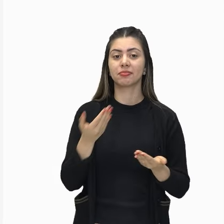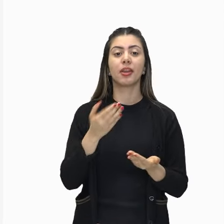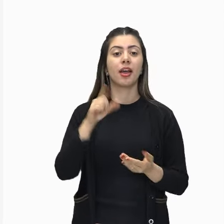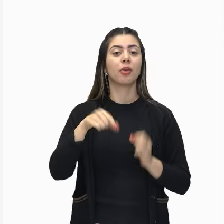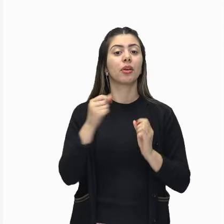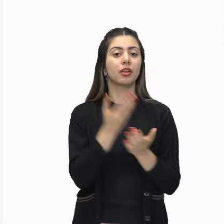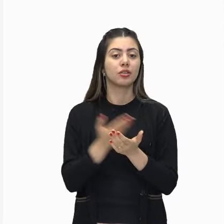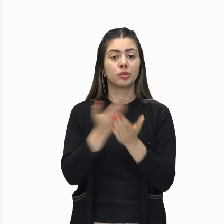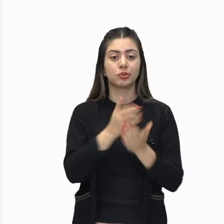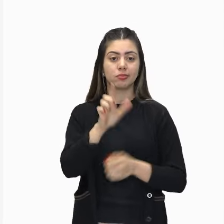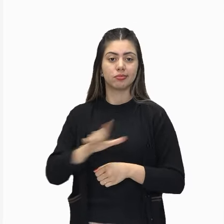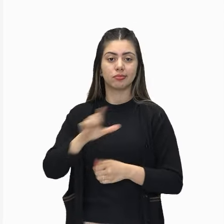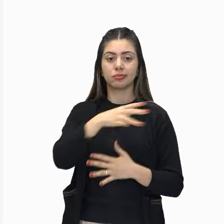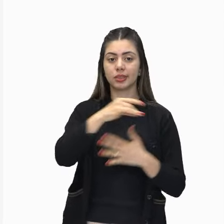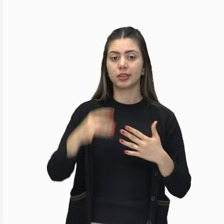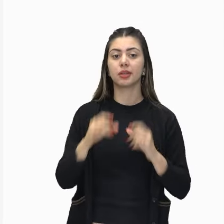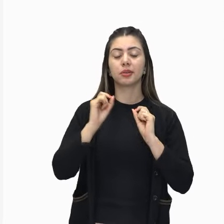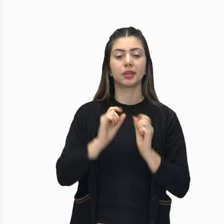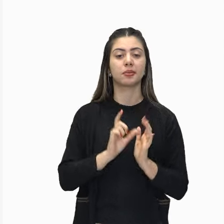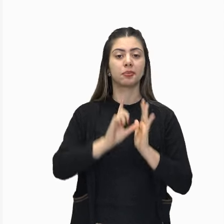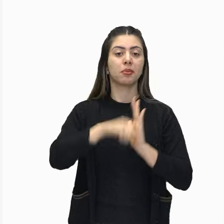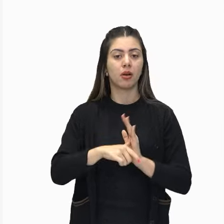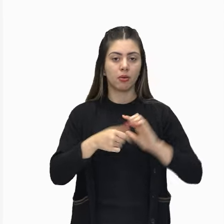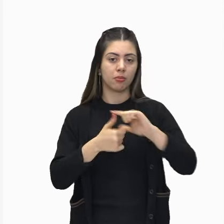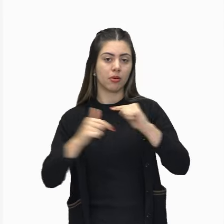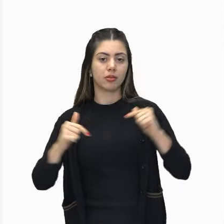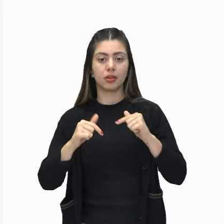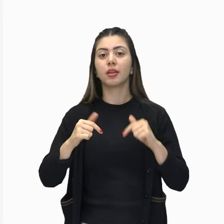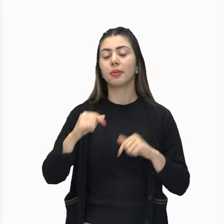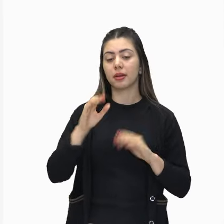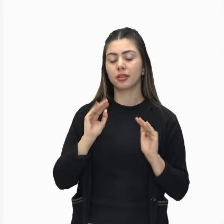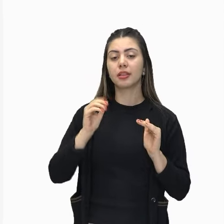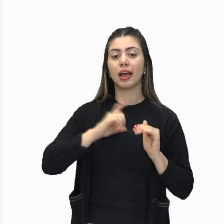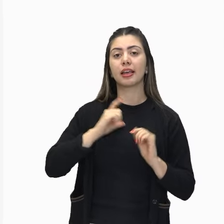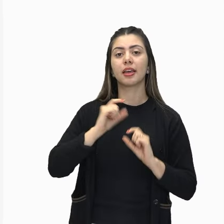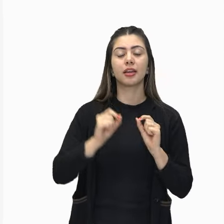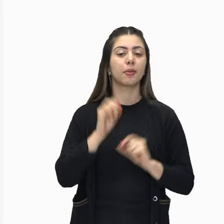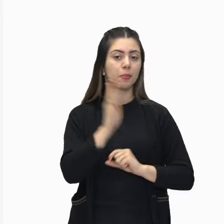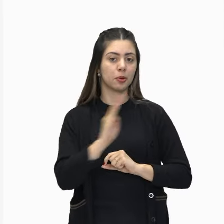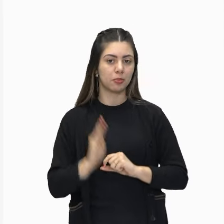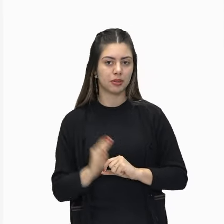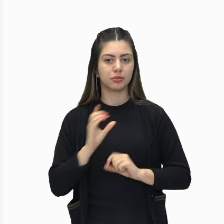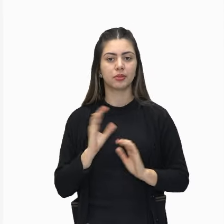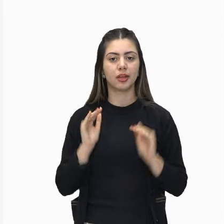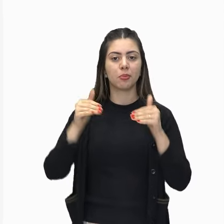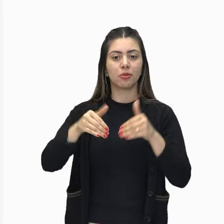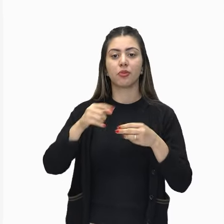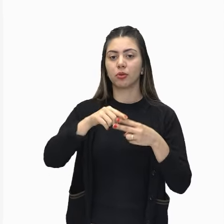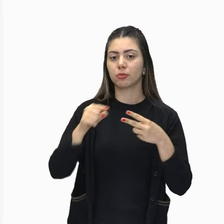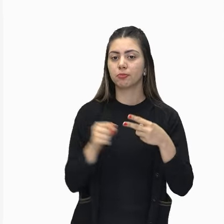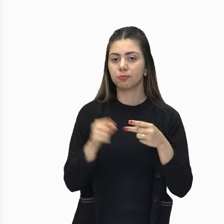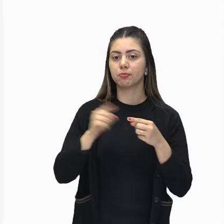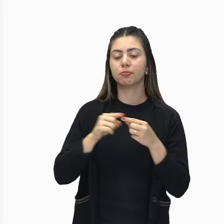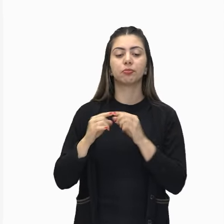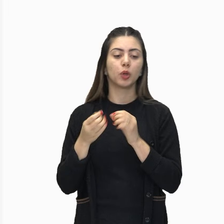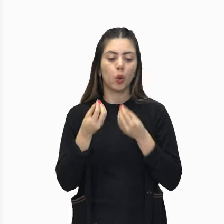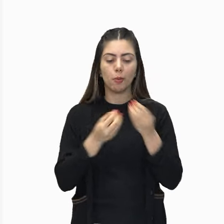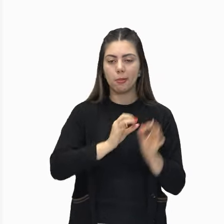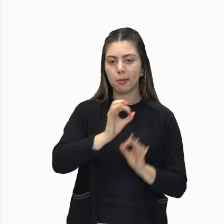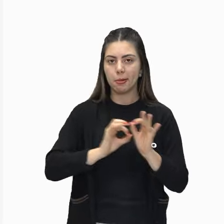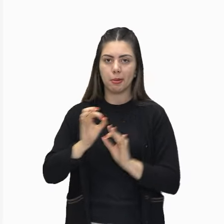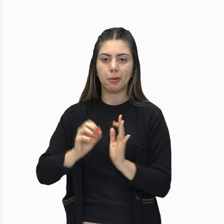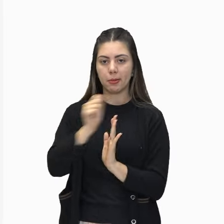literários, detalhamento, pós-modernismo no Brasil, contexto de produção